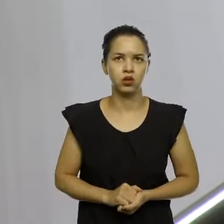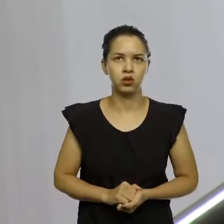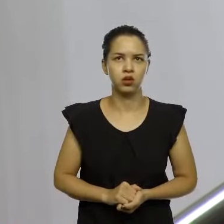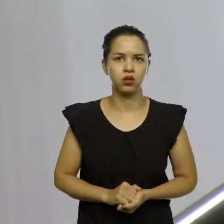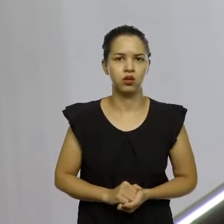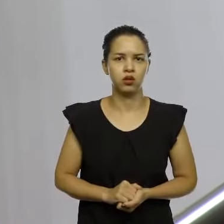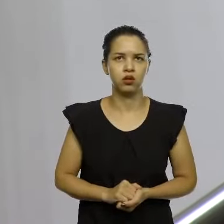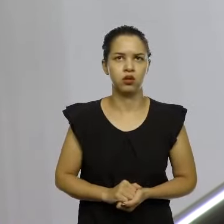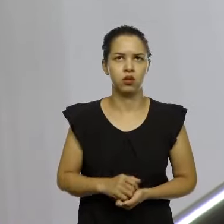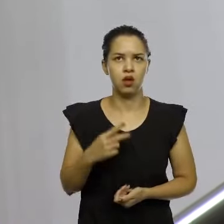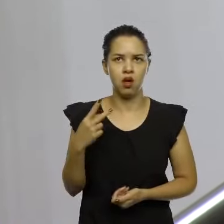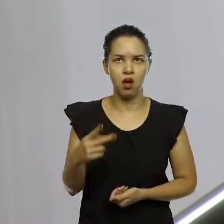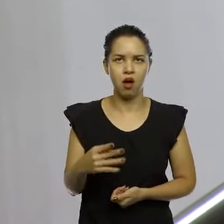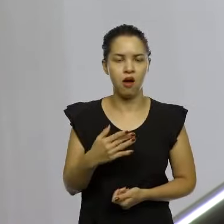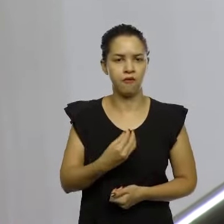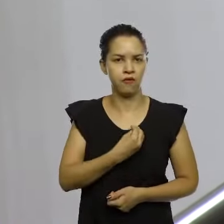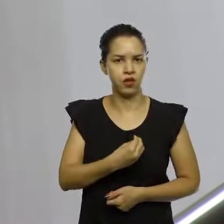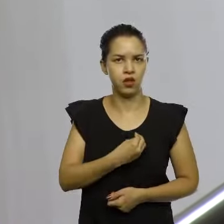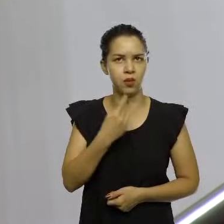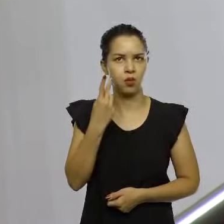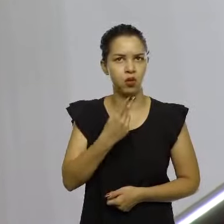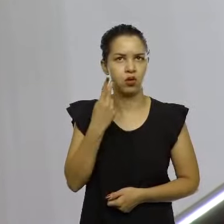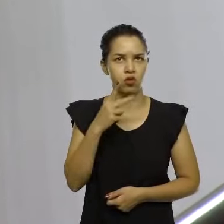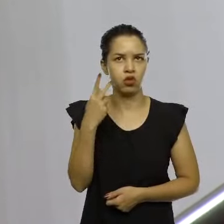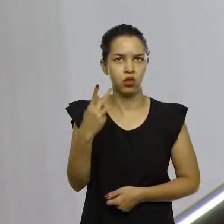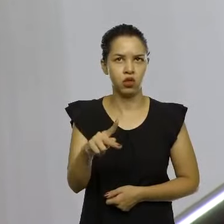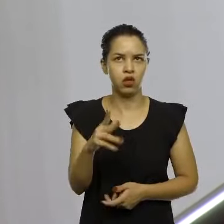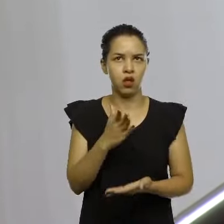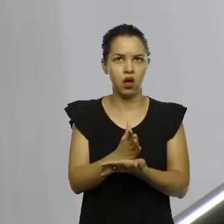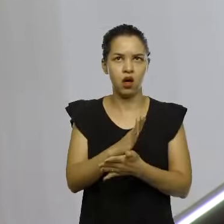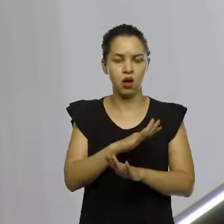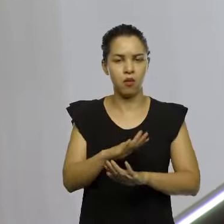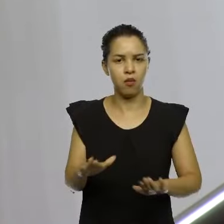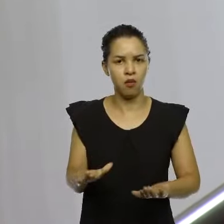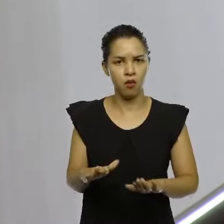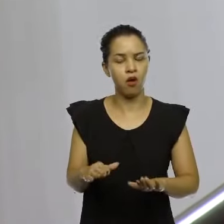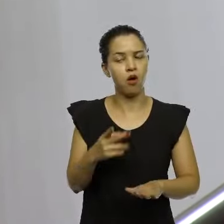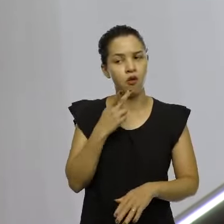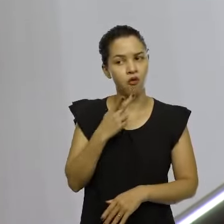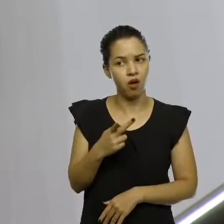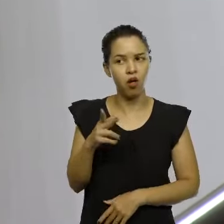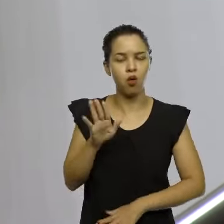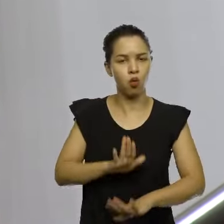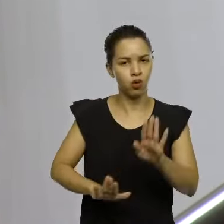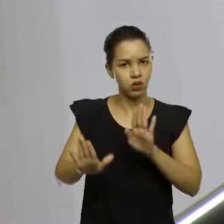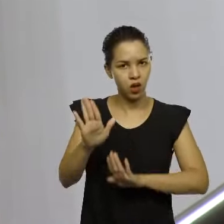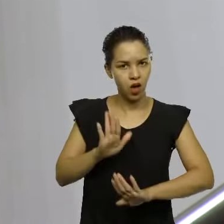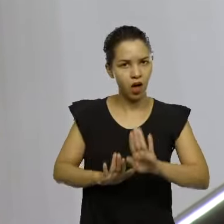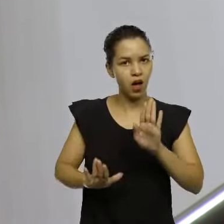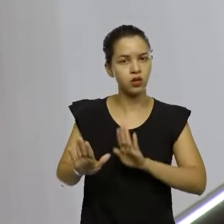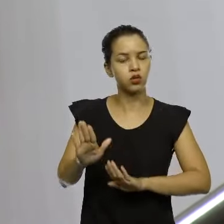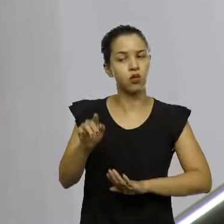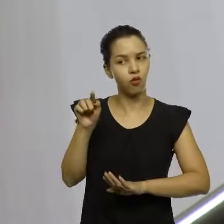vida política dele. Muito pelo contrário. O que eu falo para essas pessoas é cuidado com os monstros que você cria.